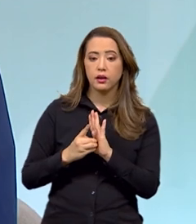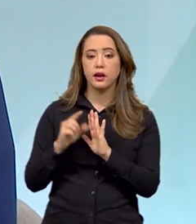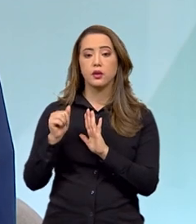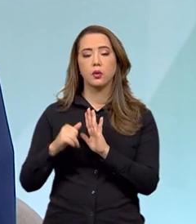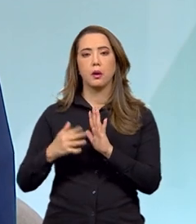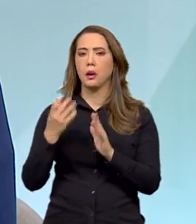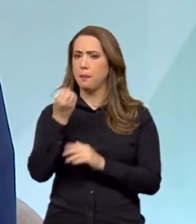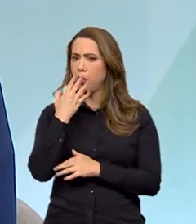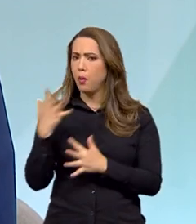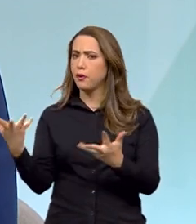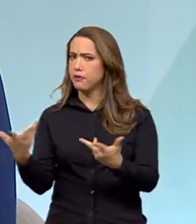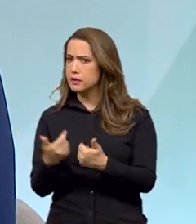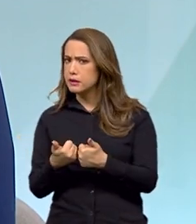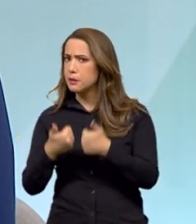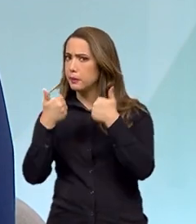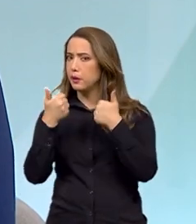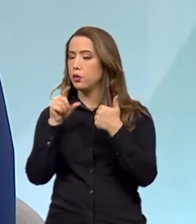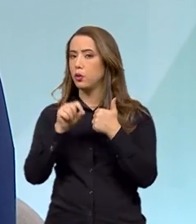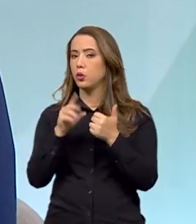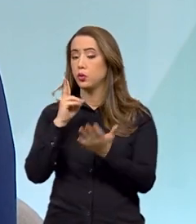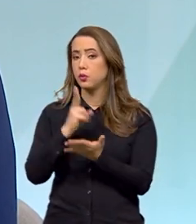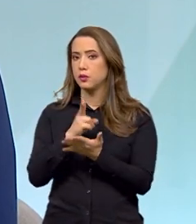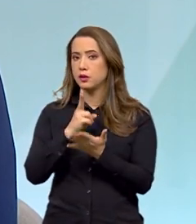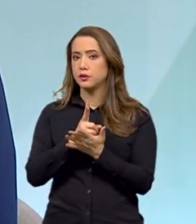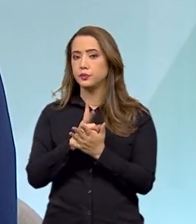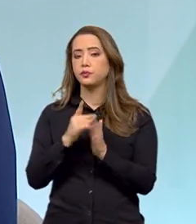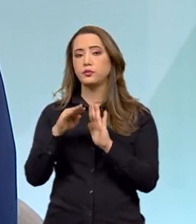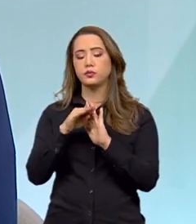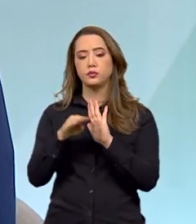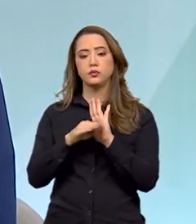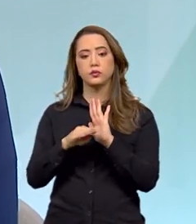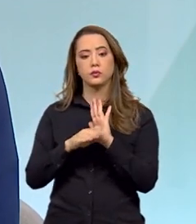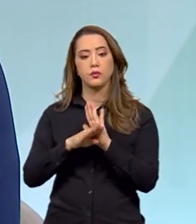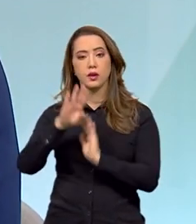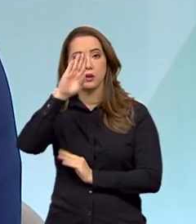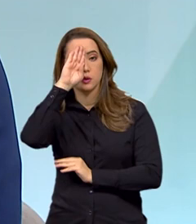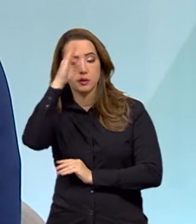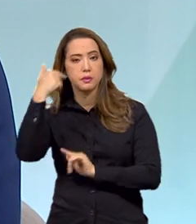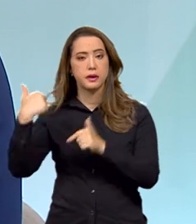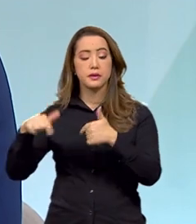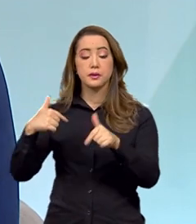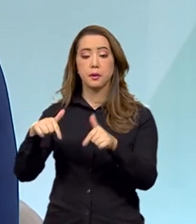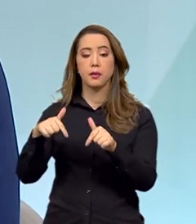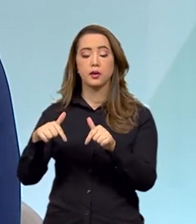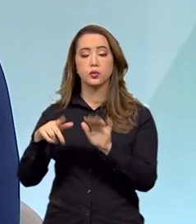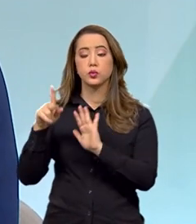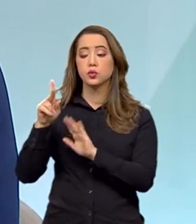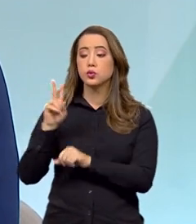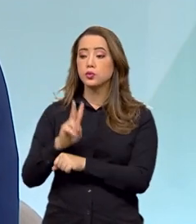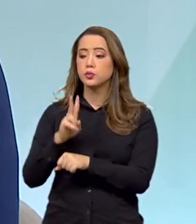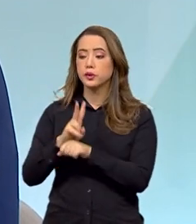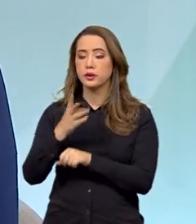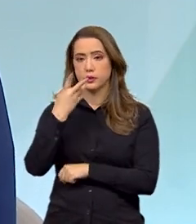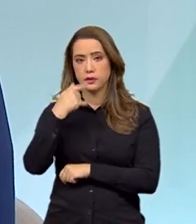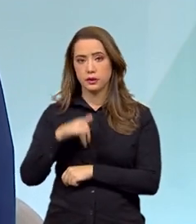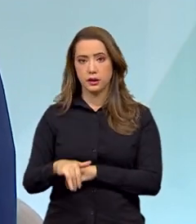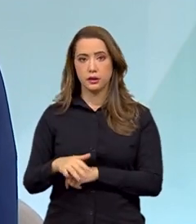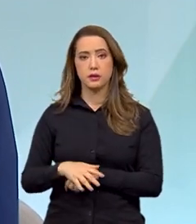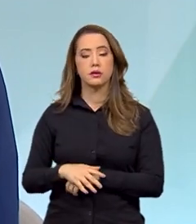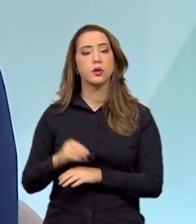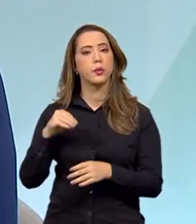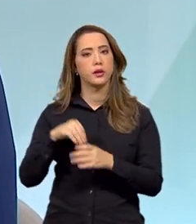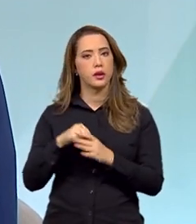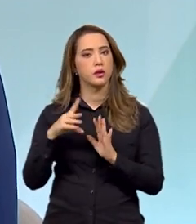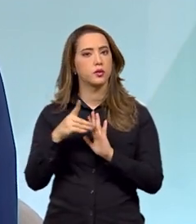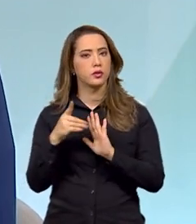para as políticas públicas, no mesmo decreto, no mesmo programa, as principais ações de proteção da infância. Então, dentro do